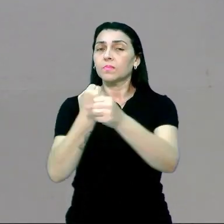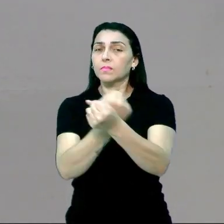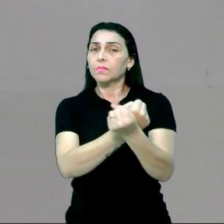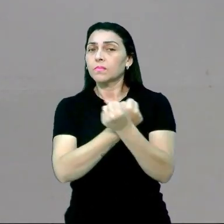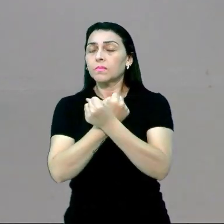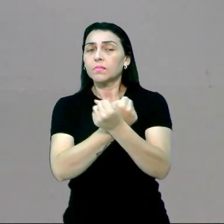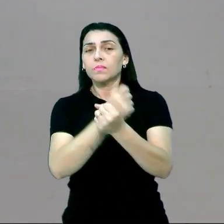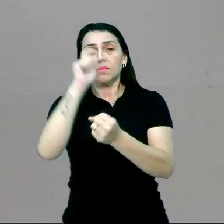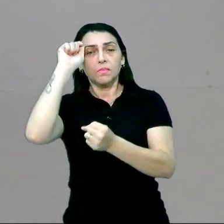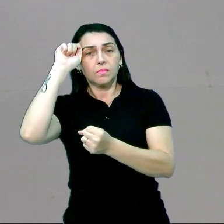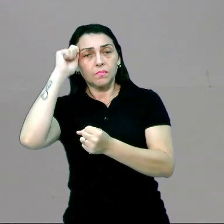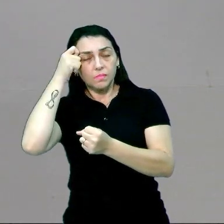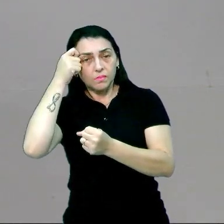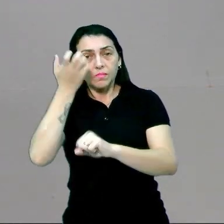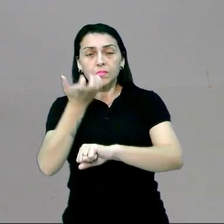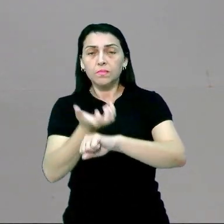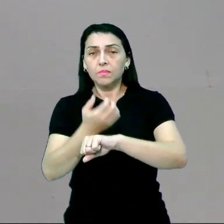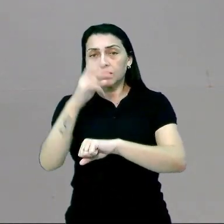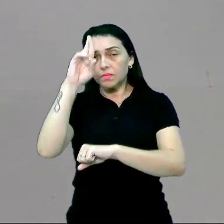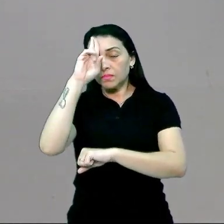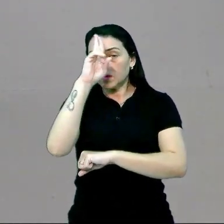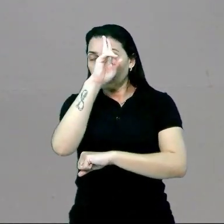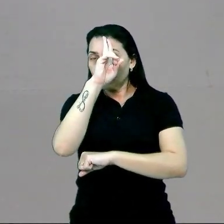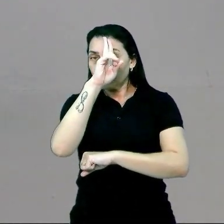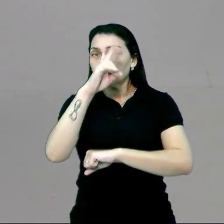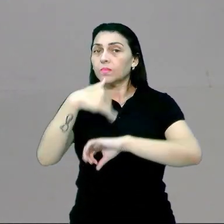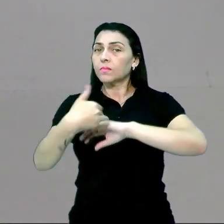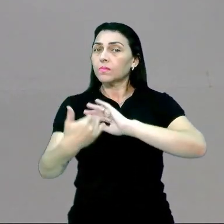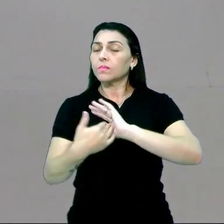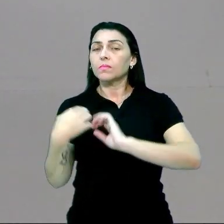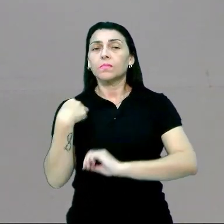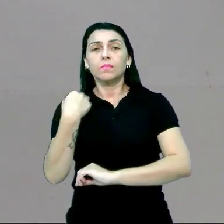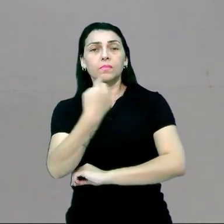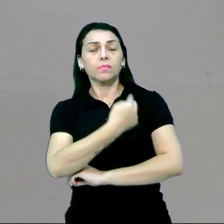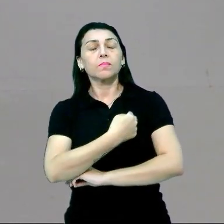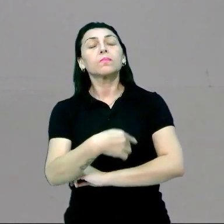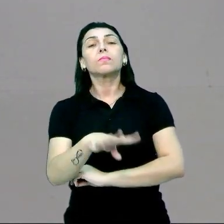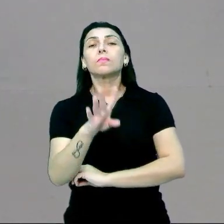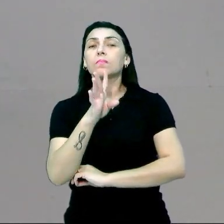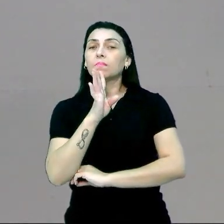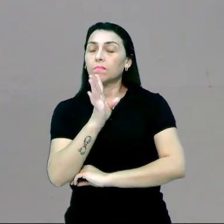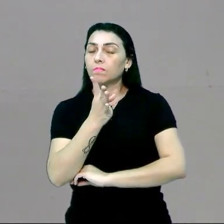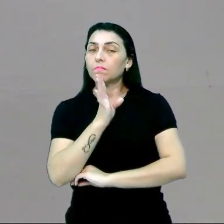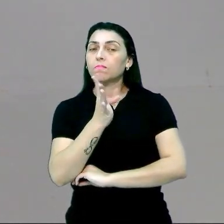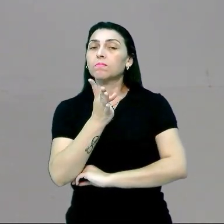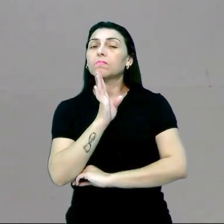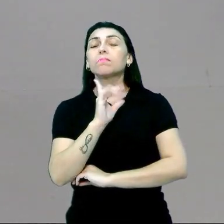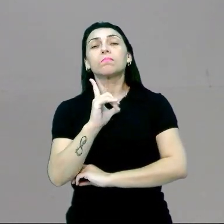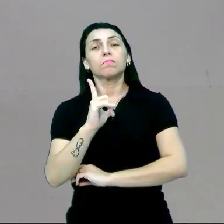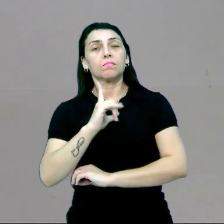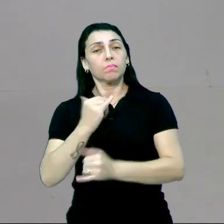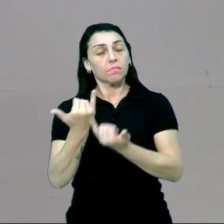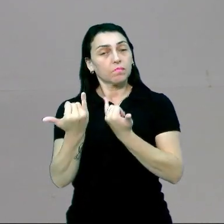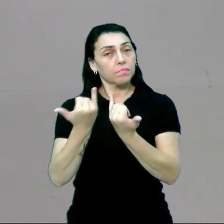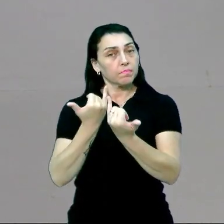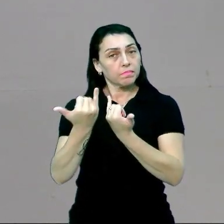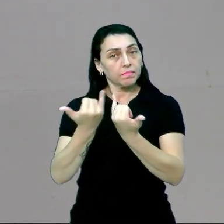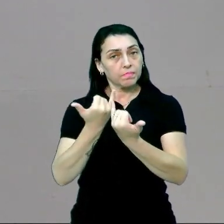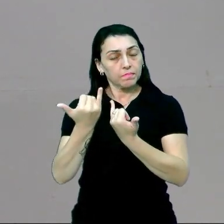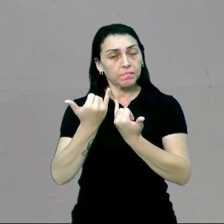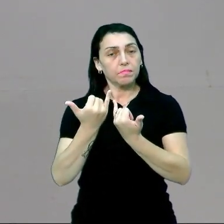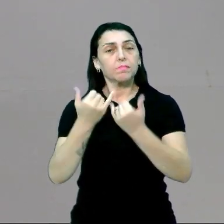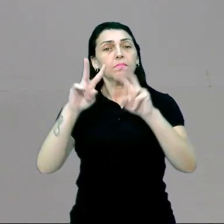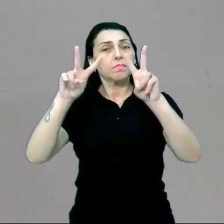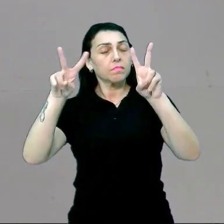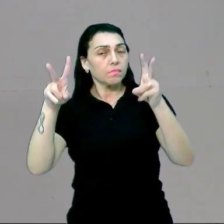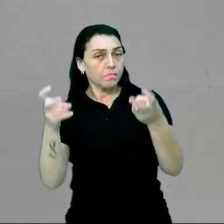escravos. Na disciplina de história, todos nós conhecemos e todos nós temos informações a